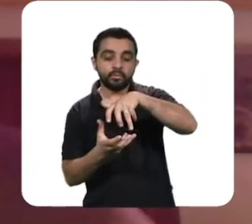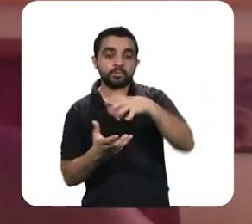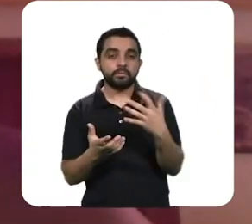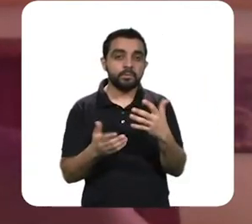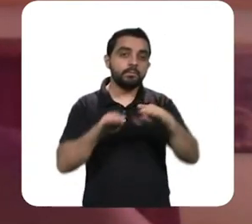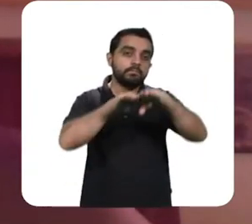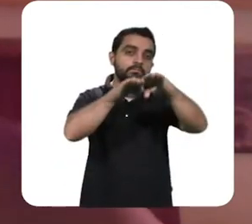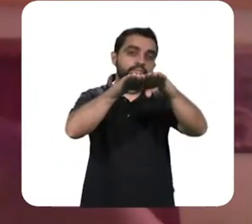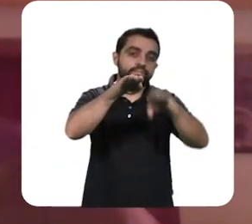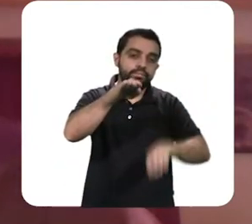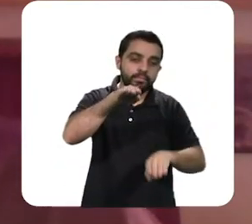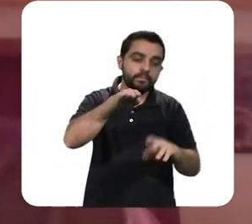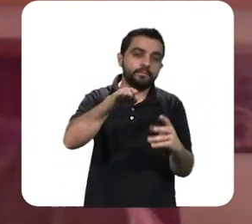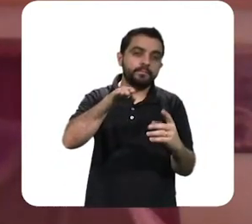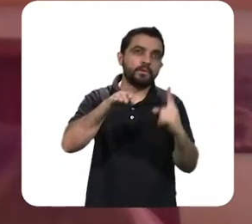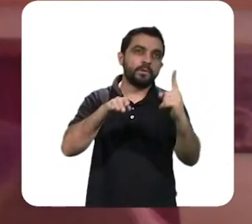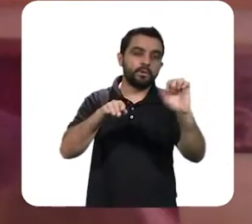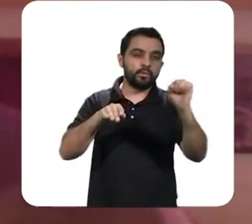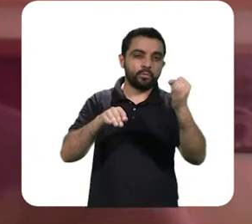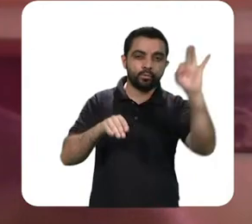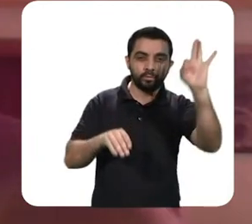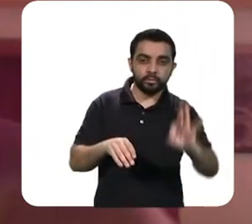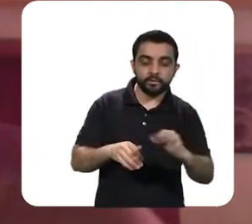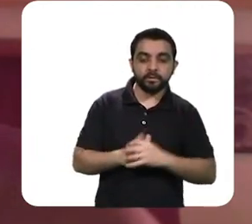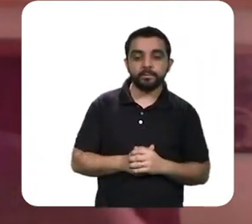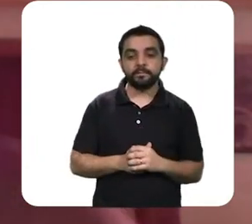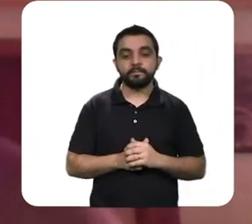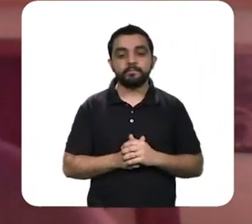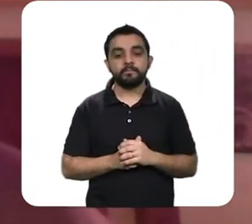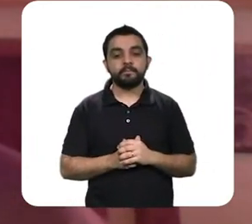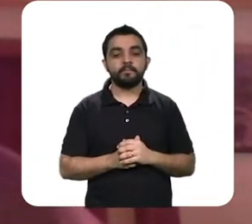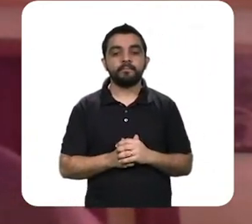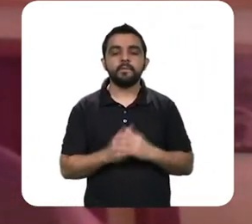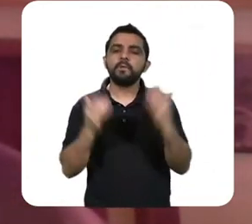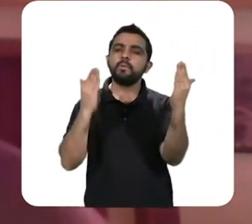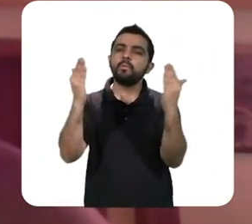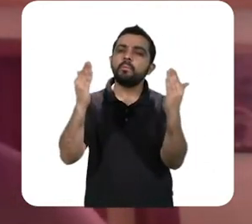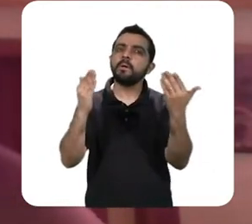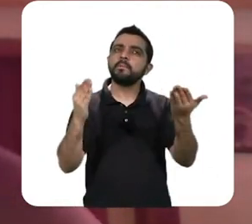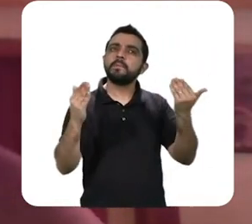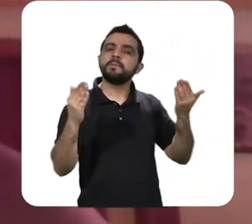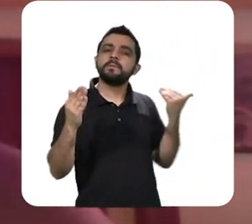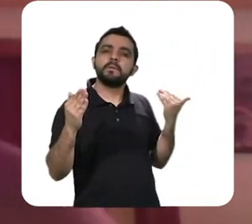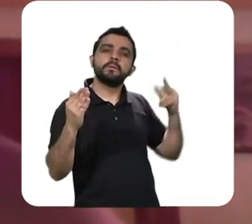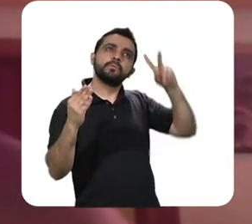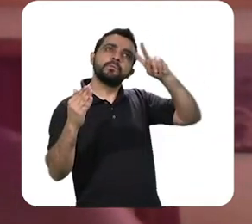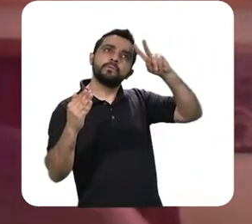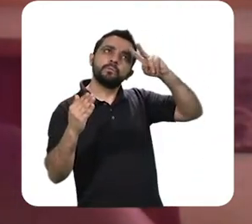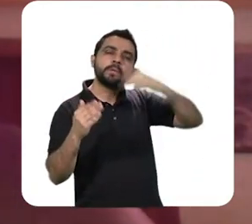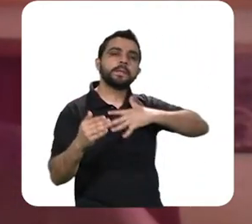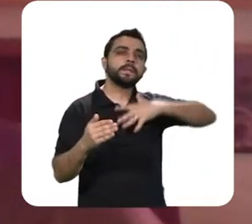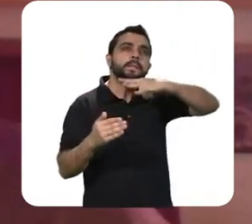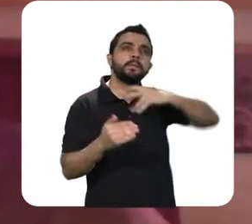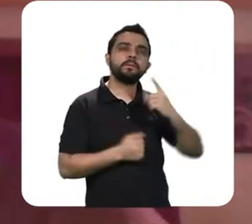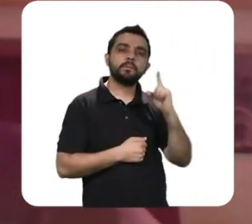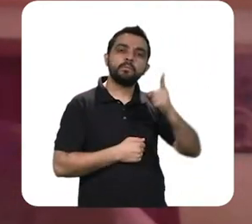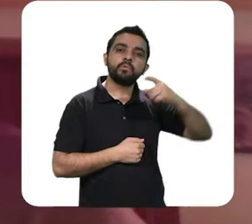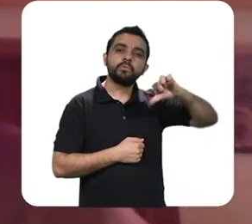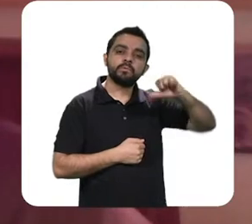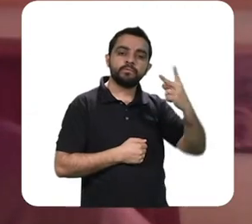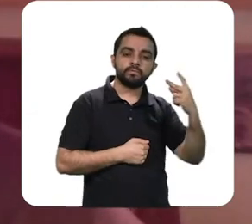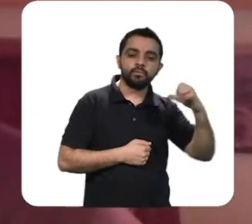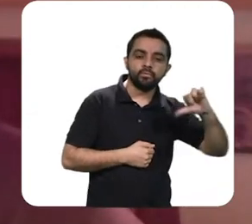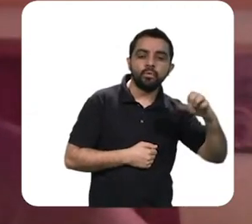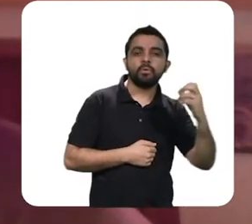em 18%. E eu acho relevante a gente inspirar a acumulação dessas duas crises econômicas mundiais de